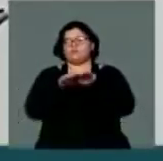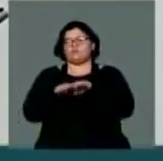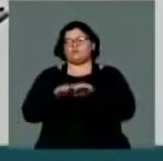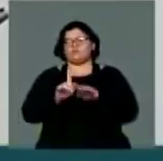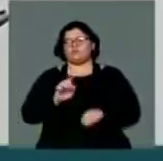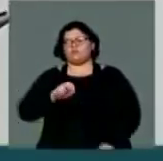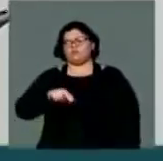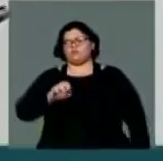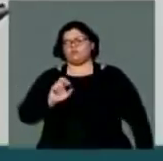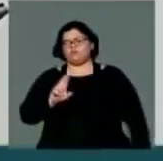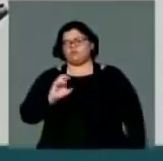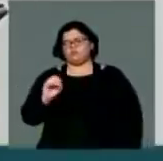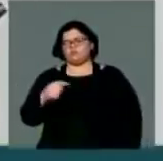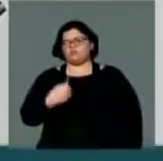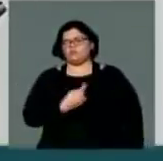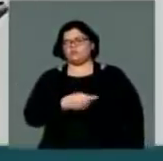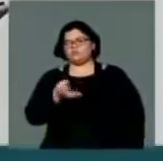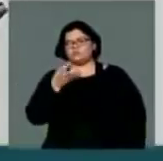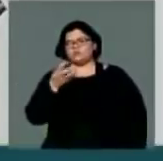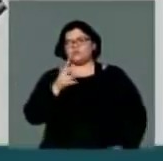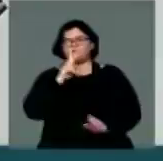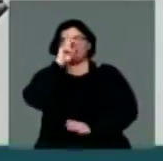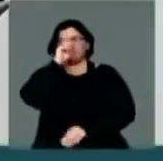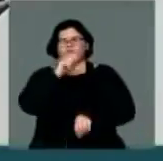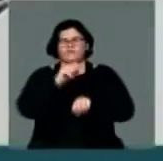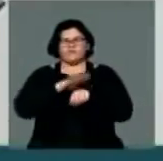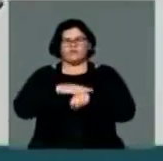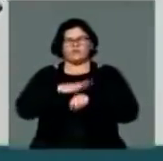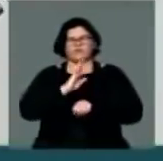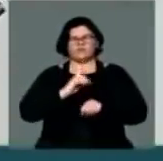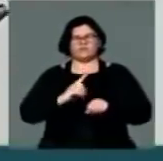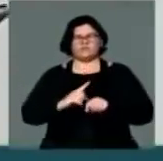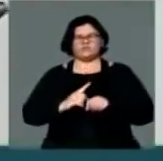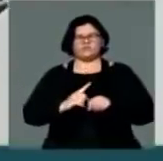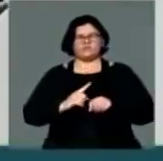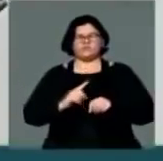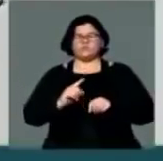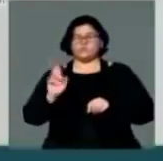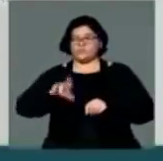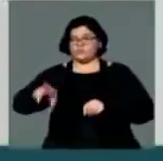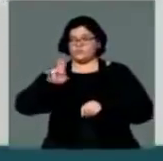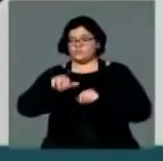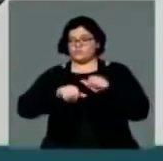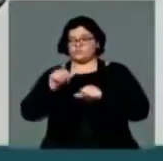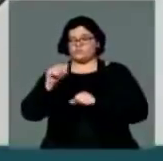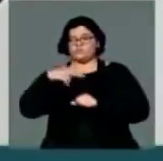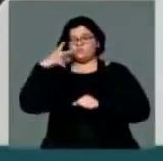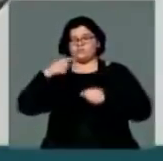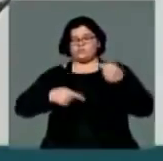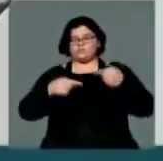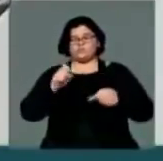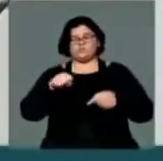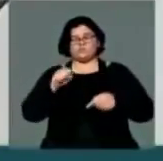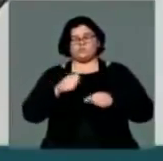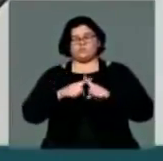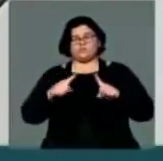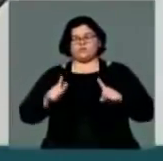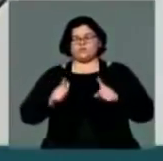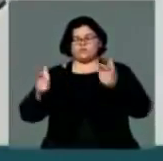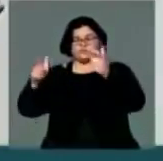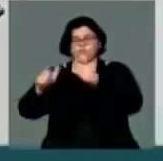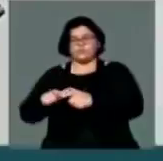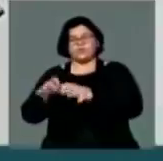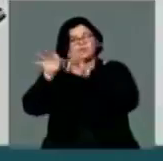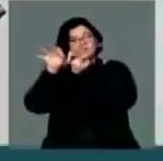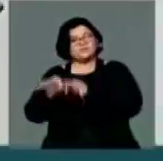pretendemos fortalecer, se não através da reforma política, mas com espaço adequado para que